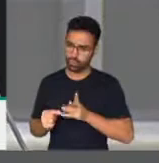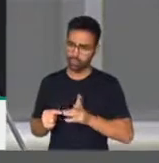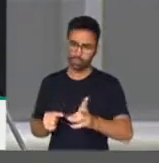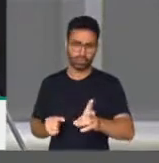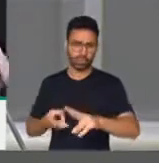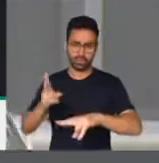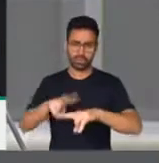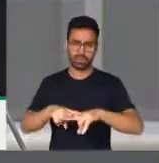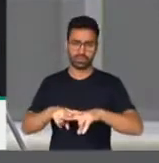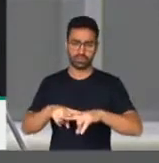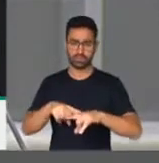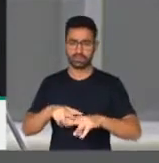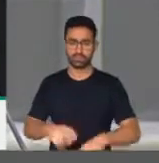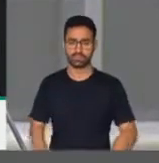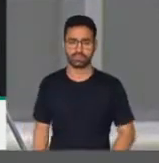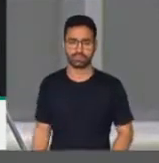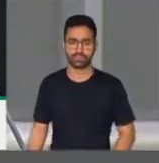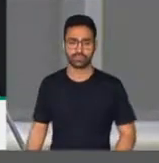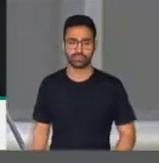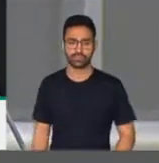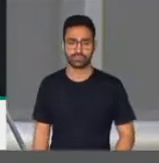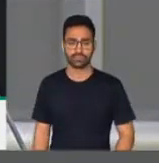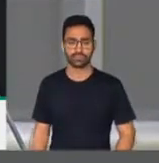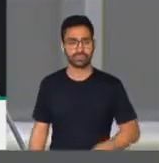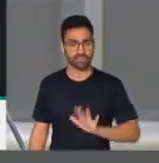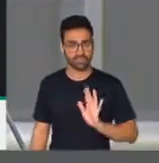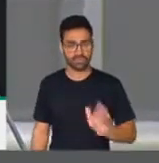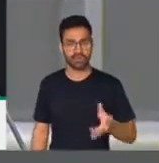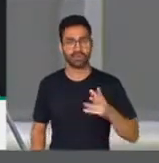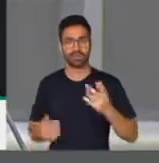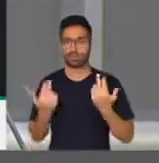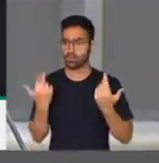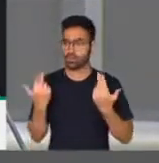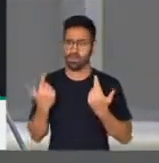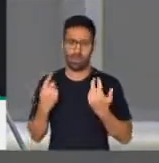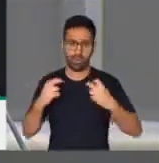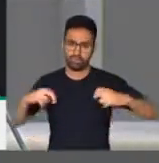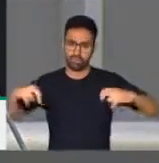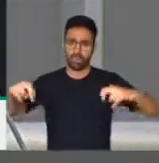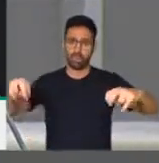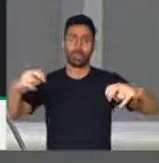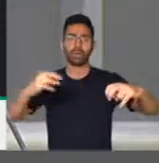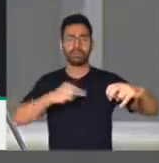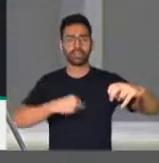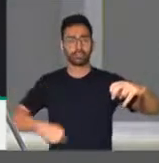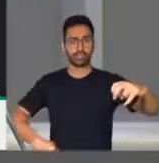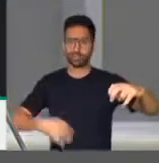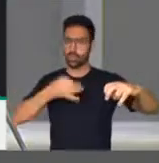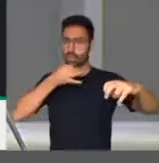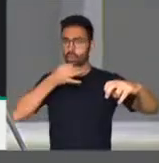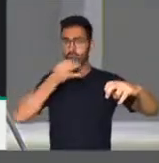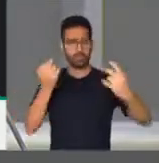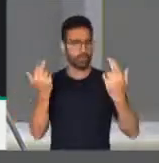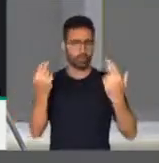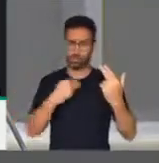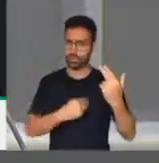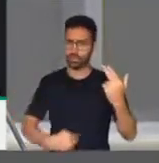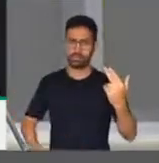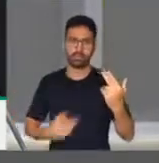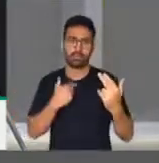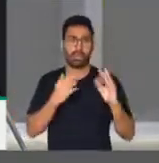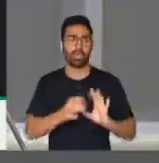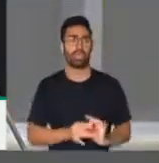o entendimento da corte, que é o entendimento do colegiado, é o entendimento